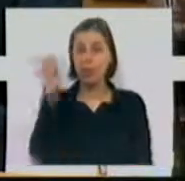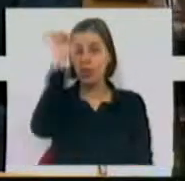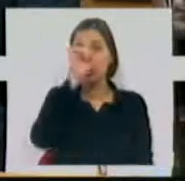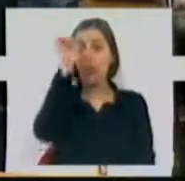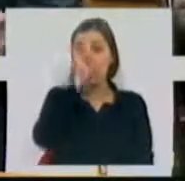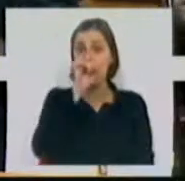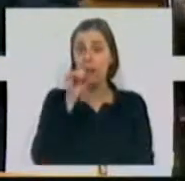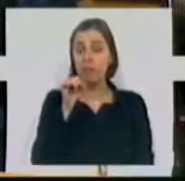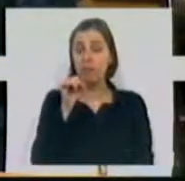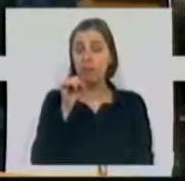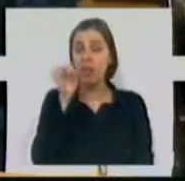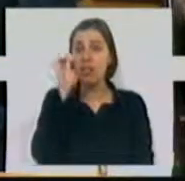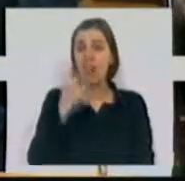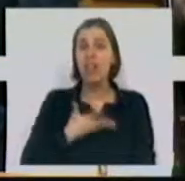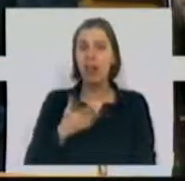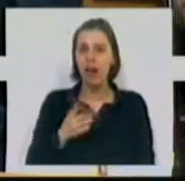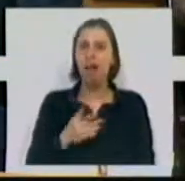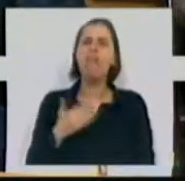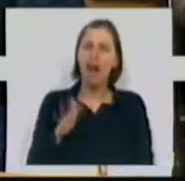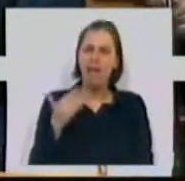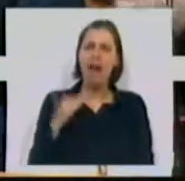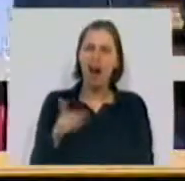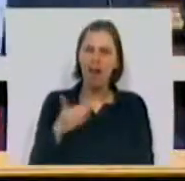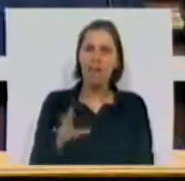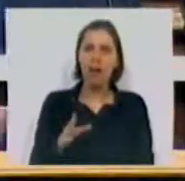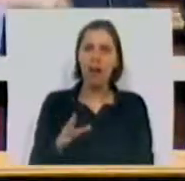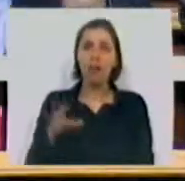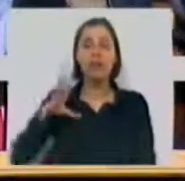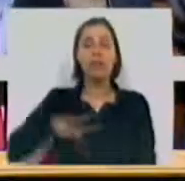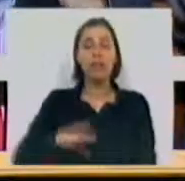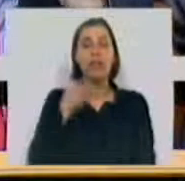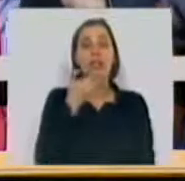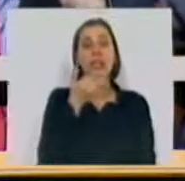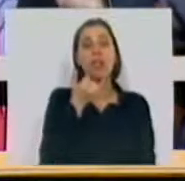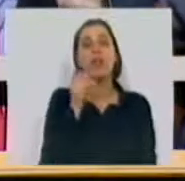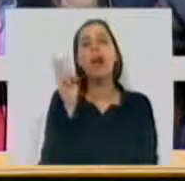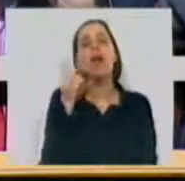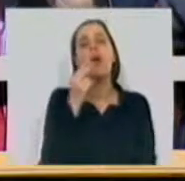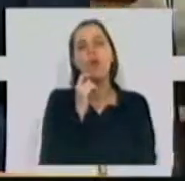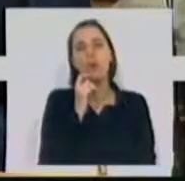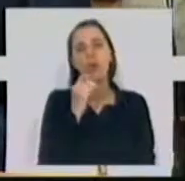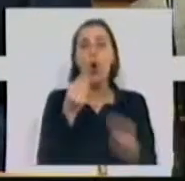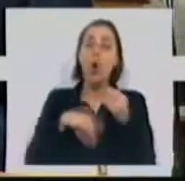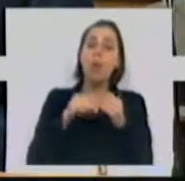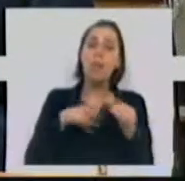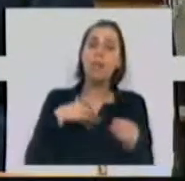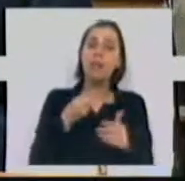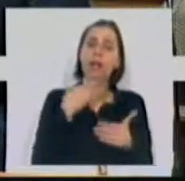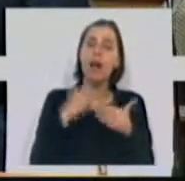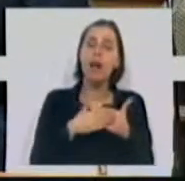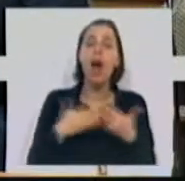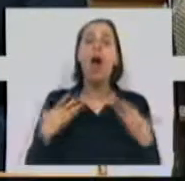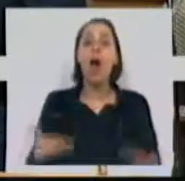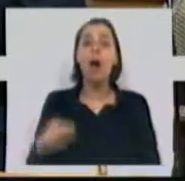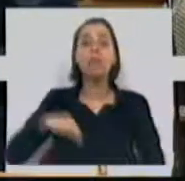janeiro recebia-se, em dezembro, vai, vai, vai, recebia 72 euros do complemento solidário para a idosa